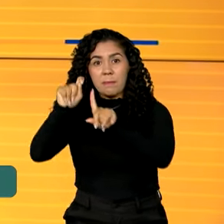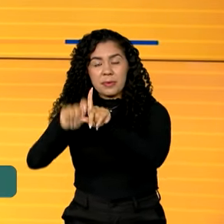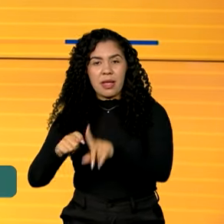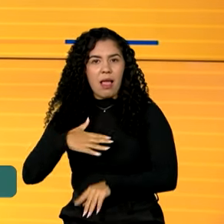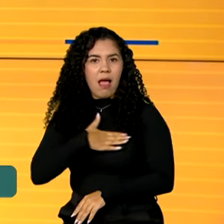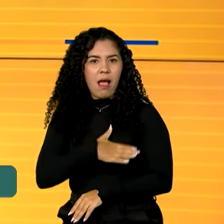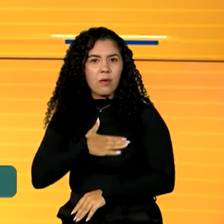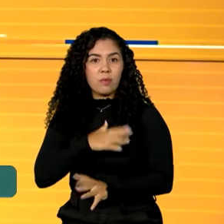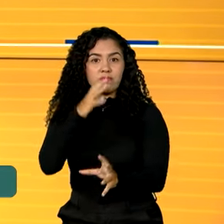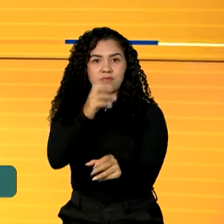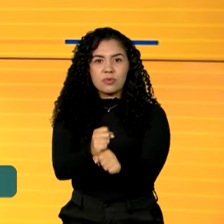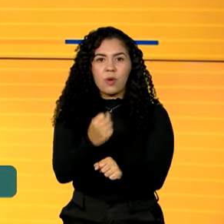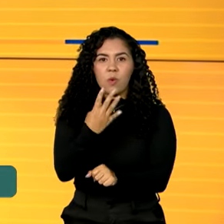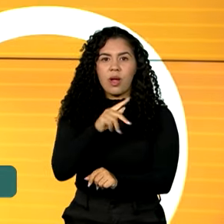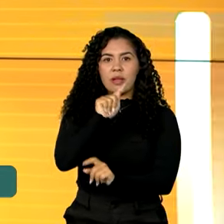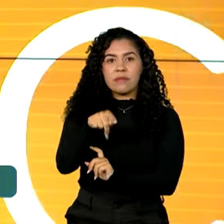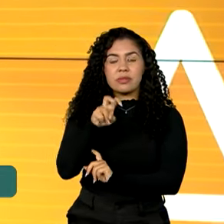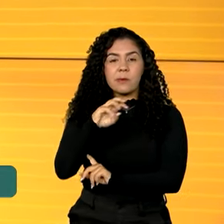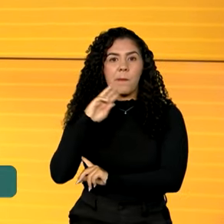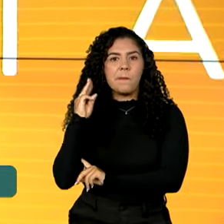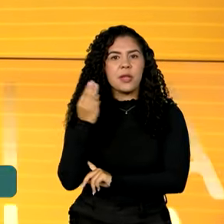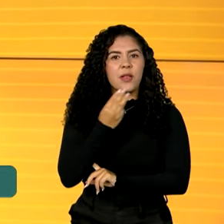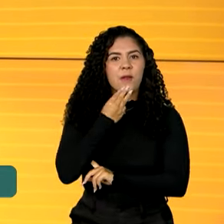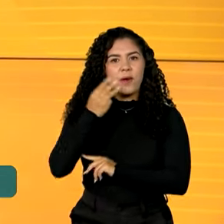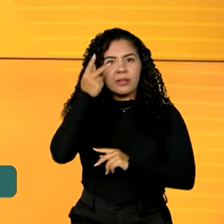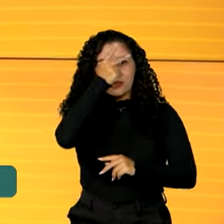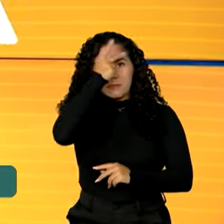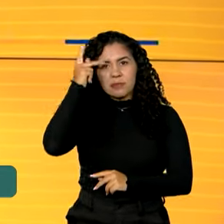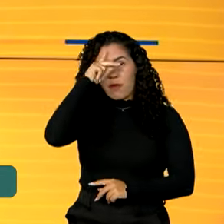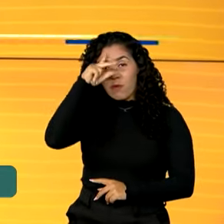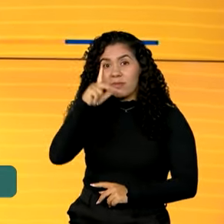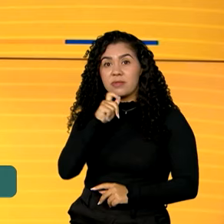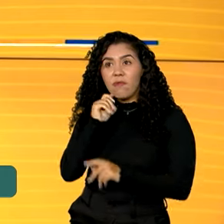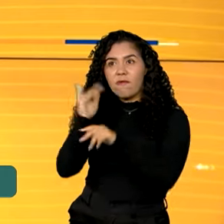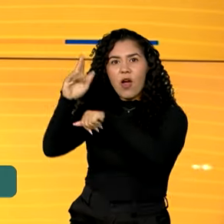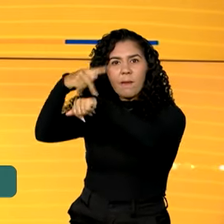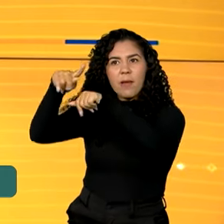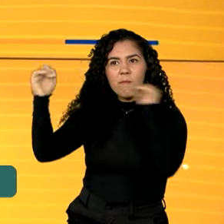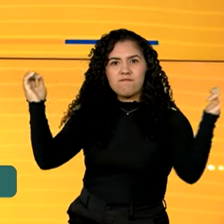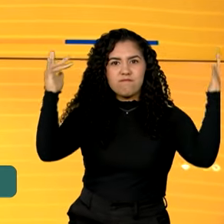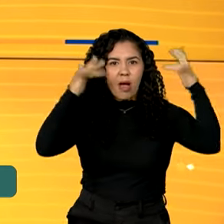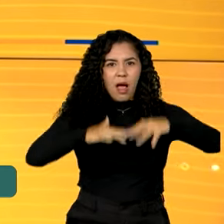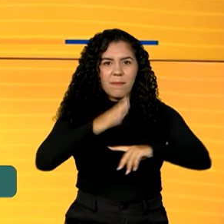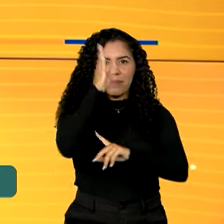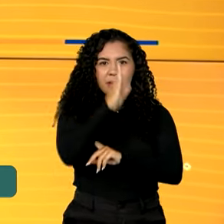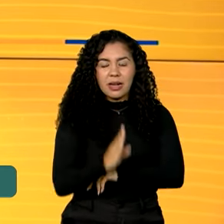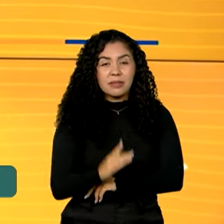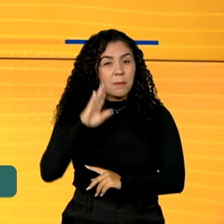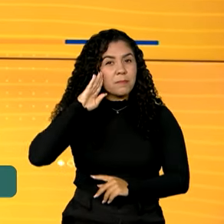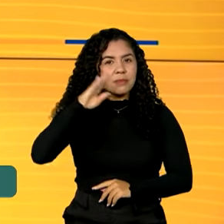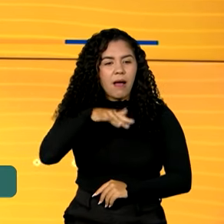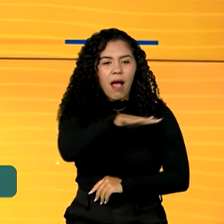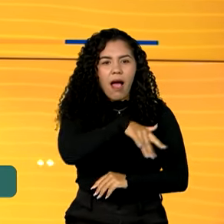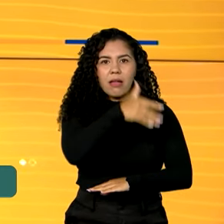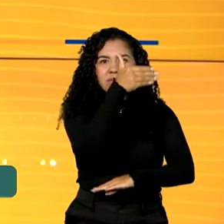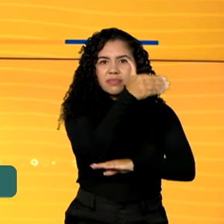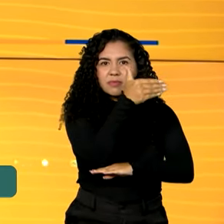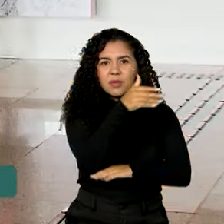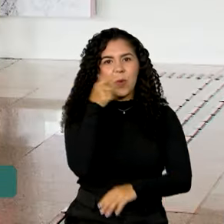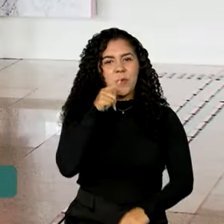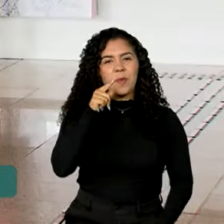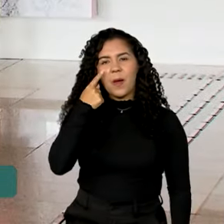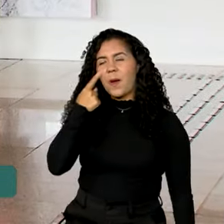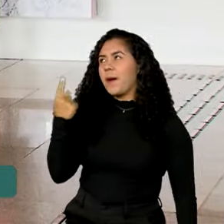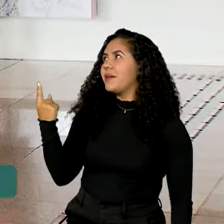4 milhões e meio de estrangeiros passaram por aqui. E uma das áreas que vem chamando a atenção é a hotelaria. Vamos ver.